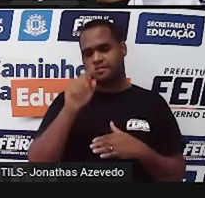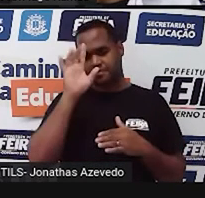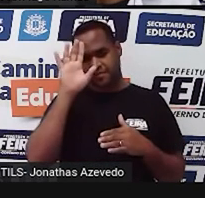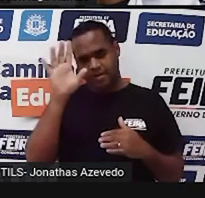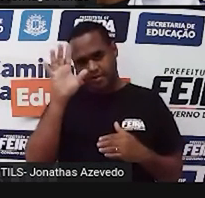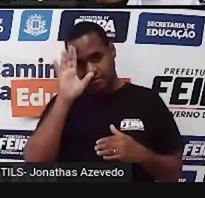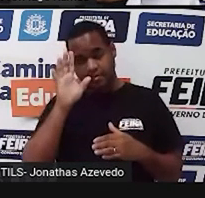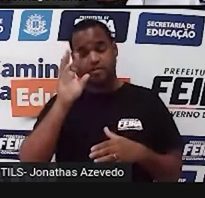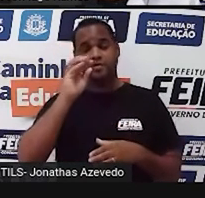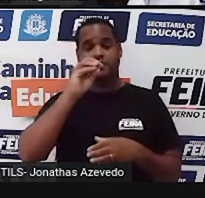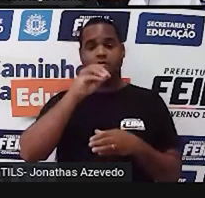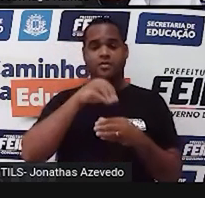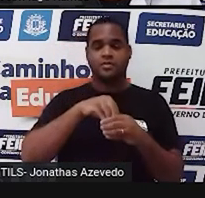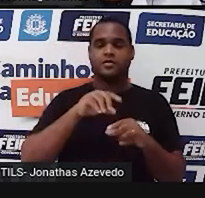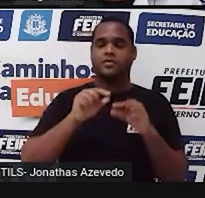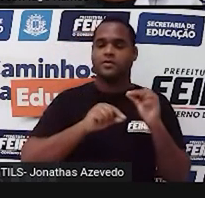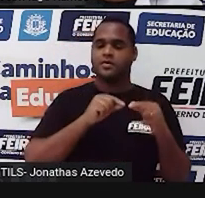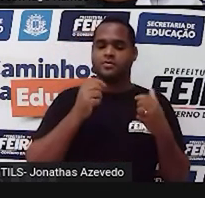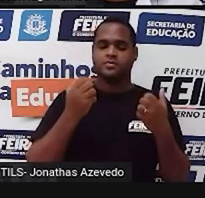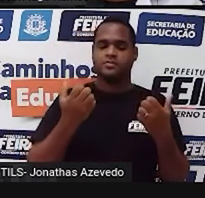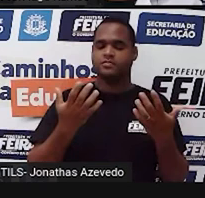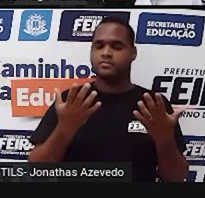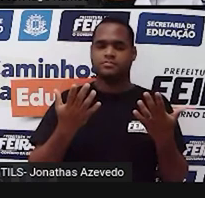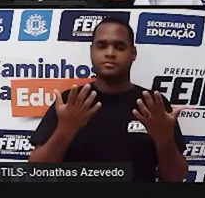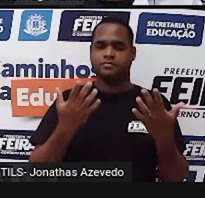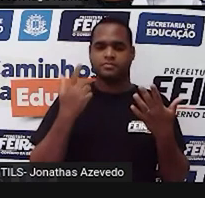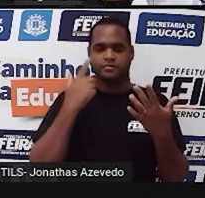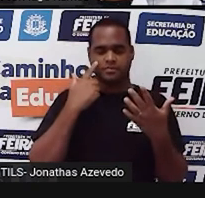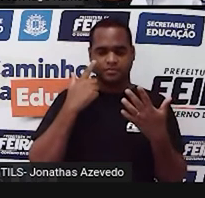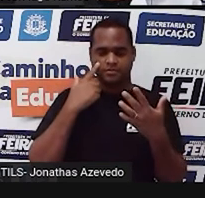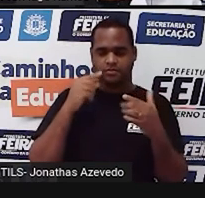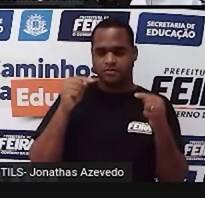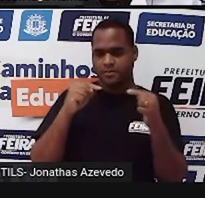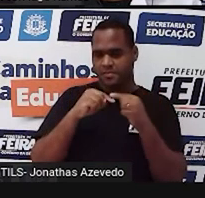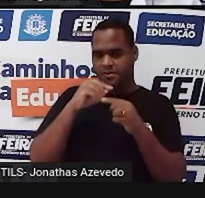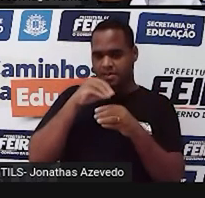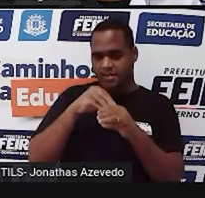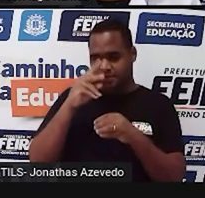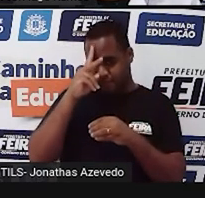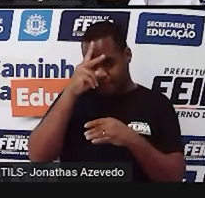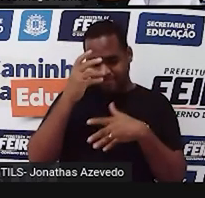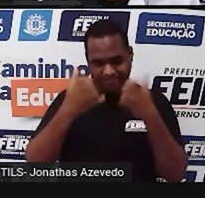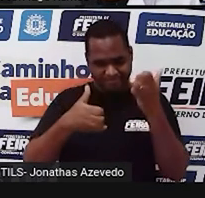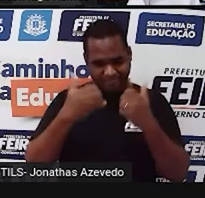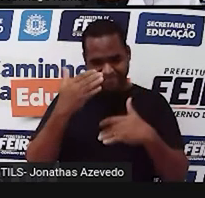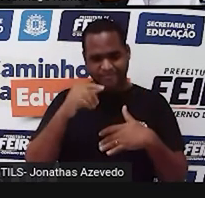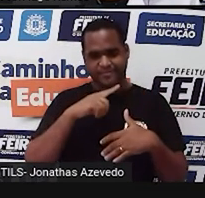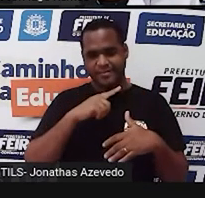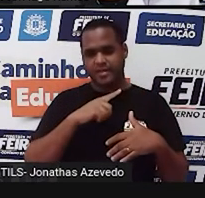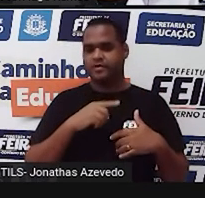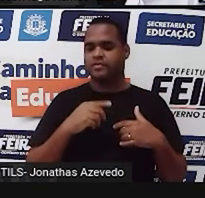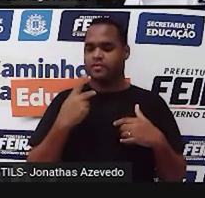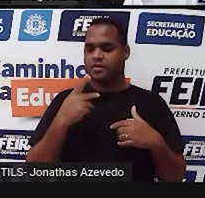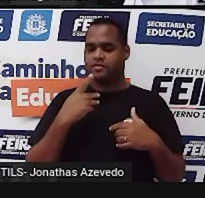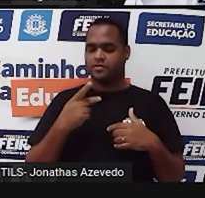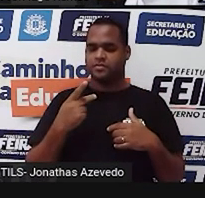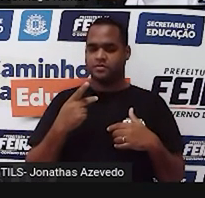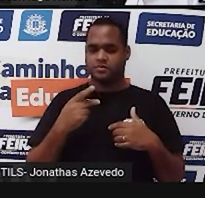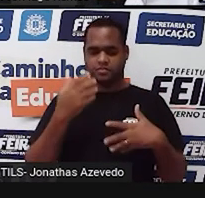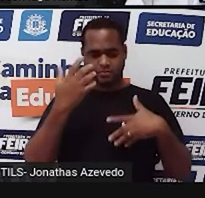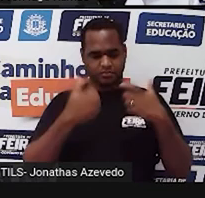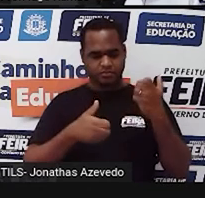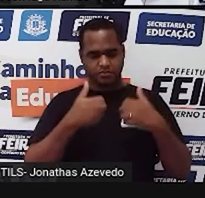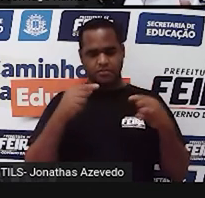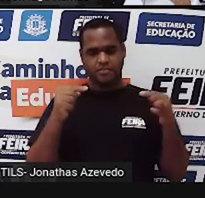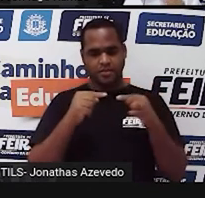dentro dentro da nossa história aqui. Certo? Dentro da situação que